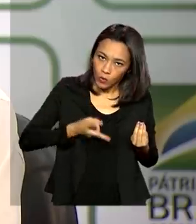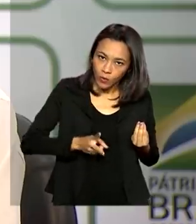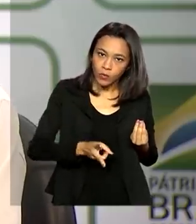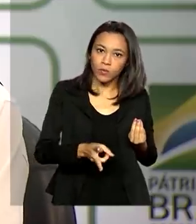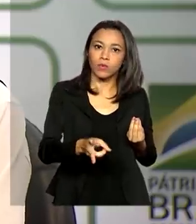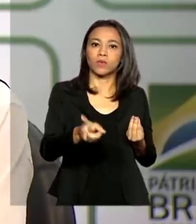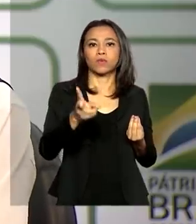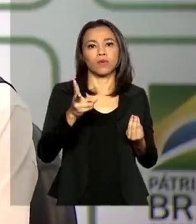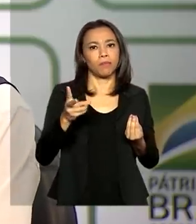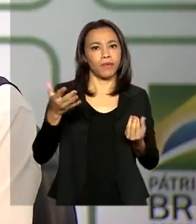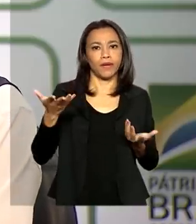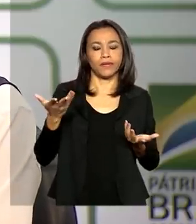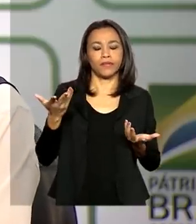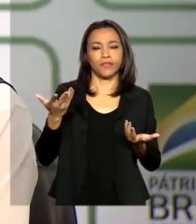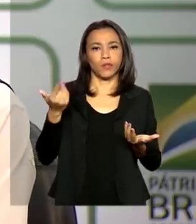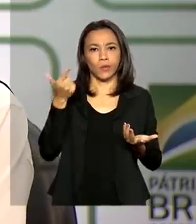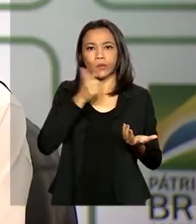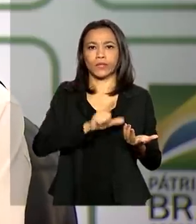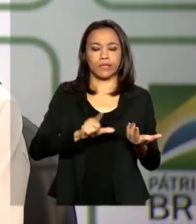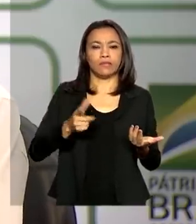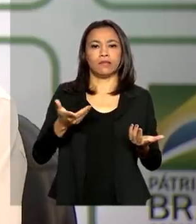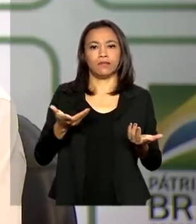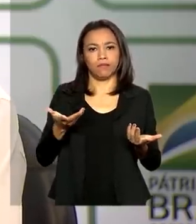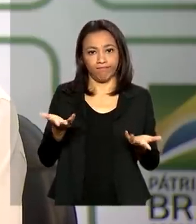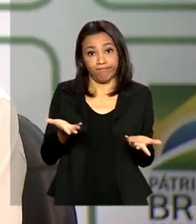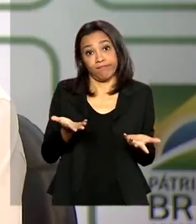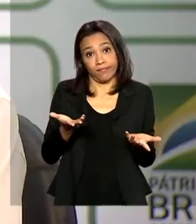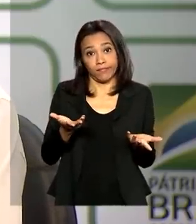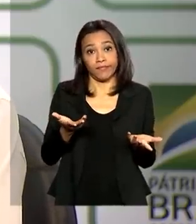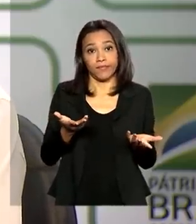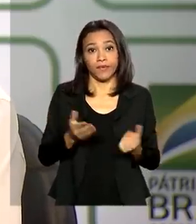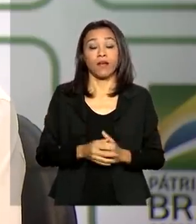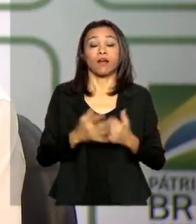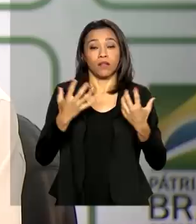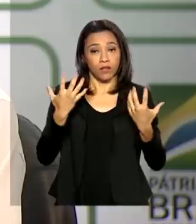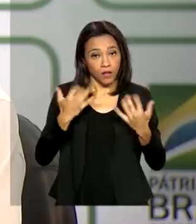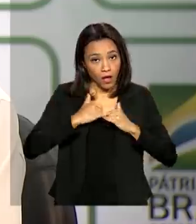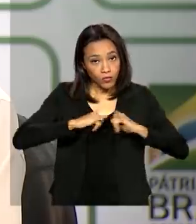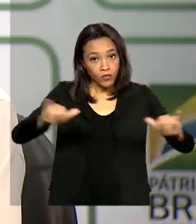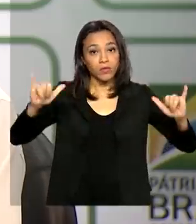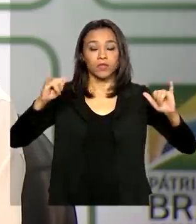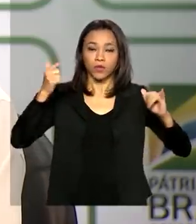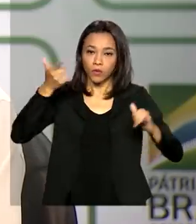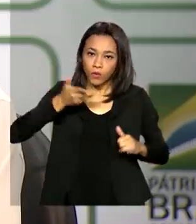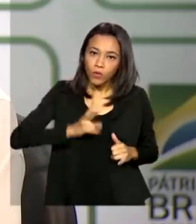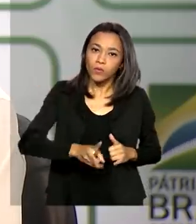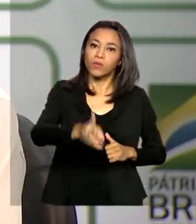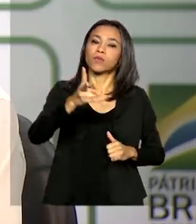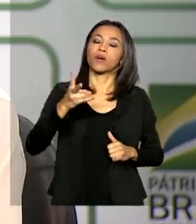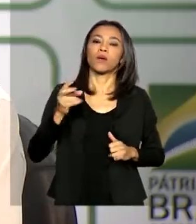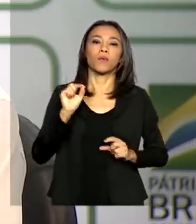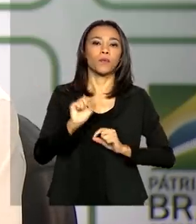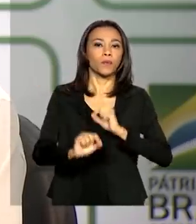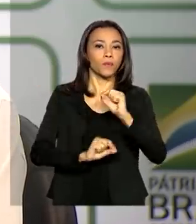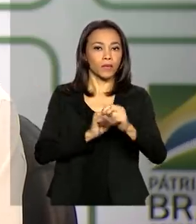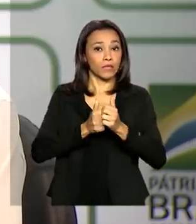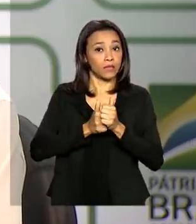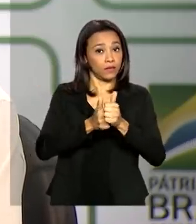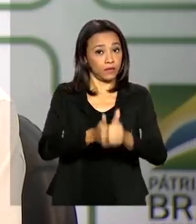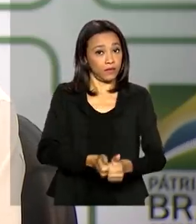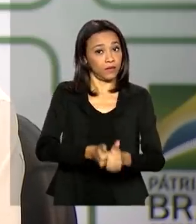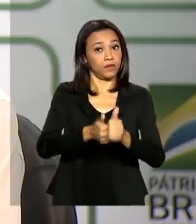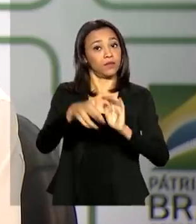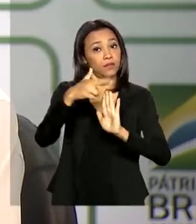mudarmos as recomendações, nós reforçamos que devem ser seguidas as